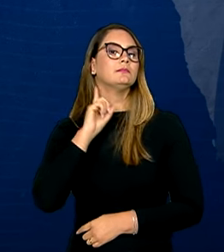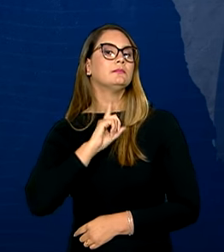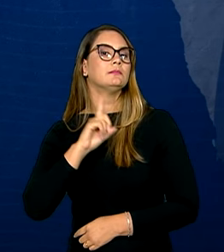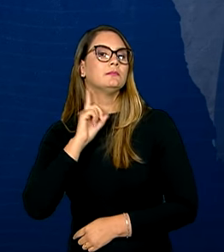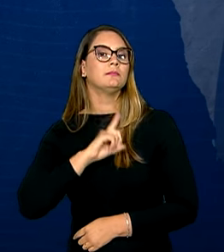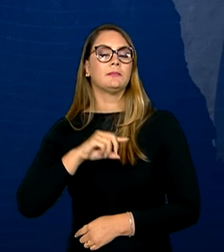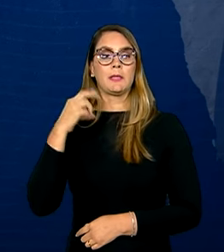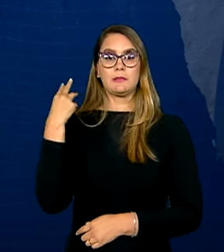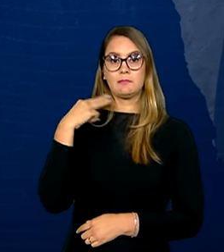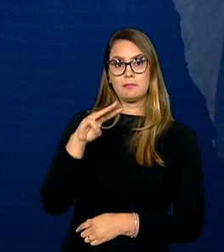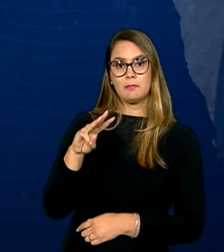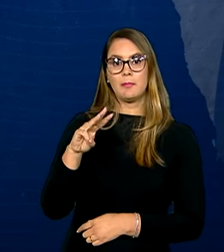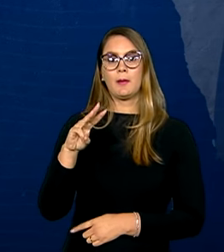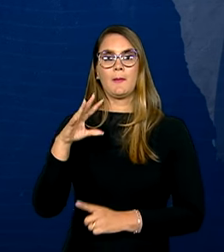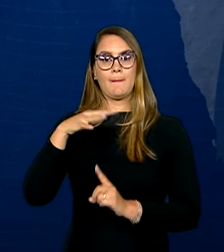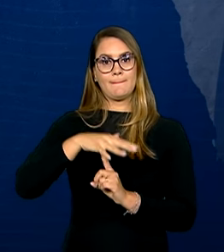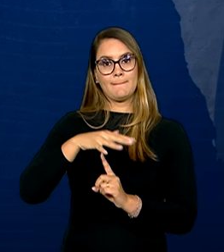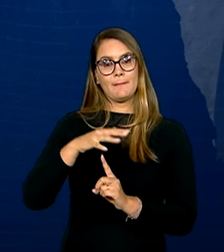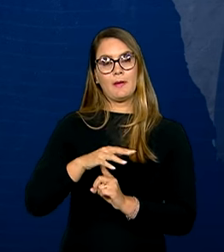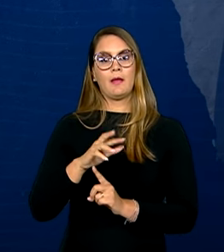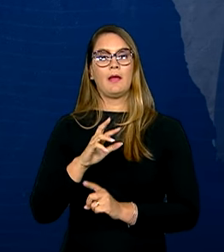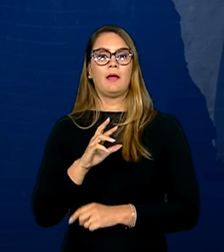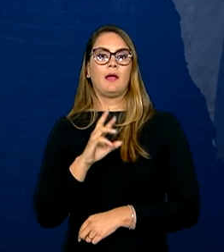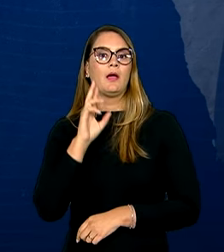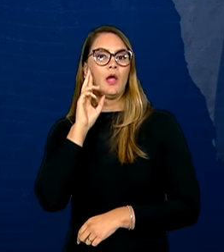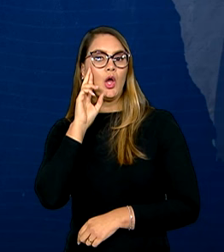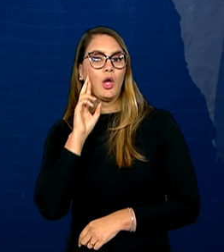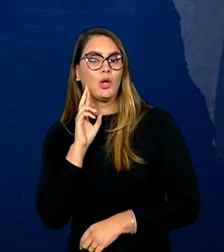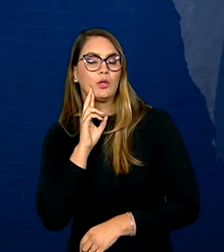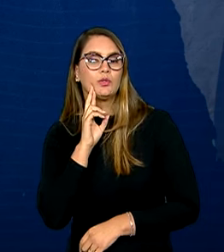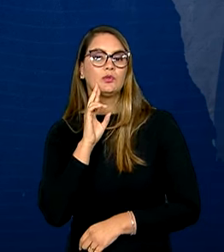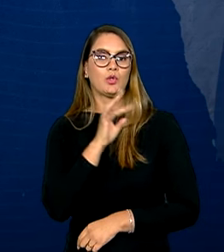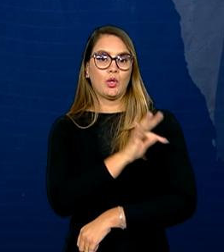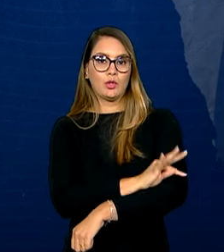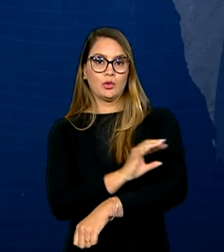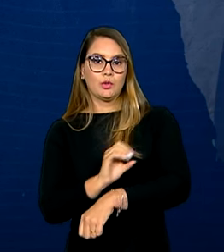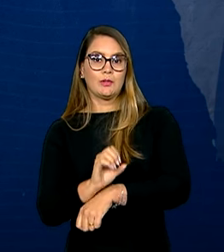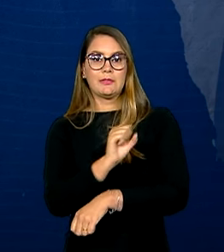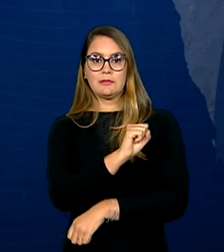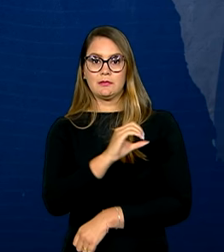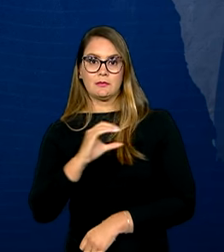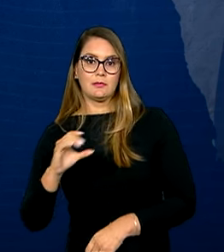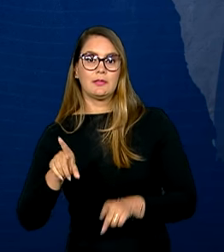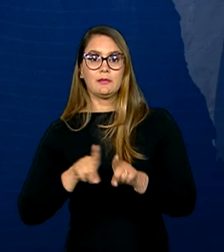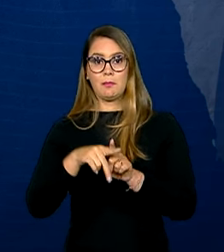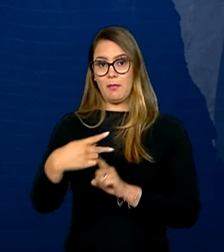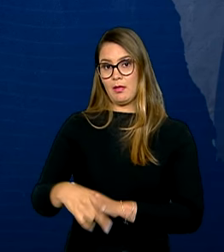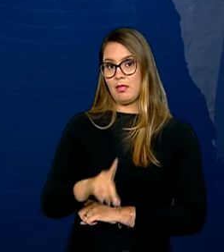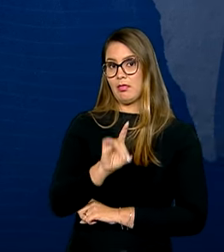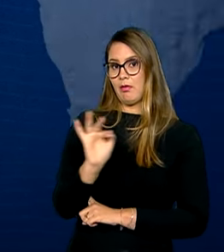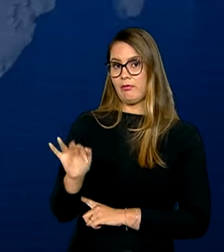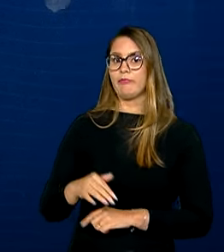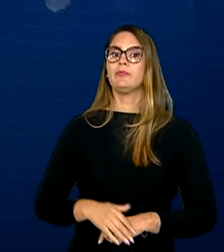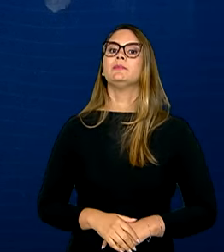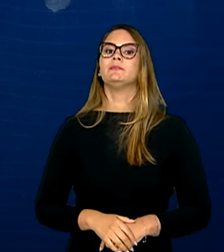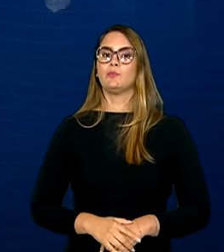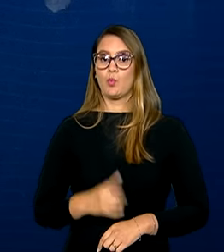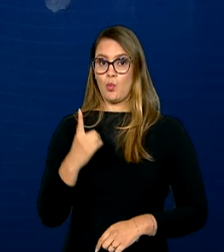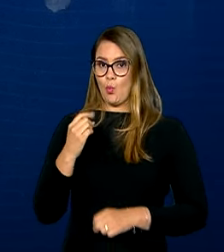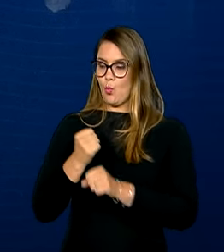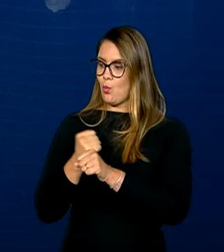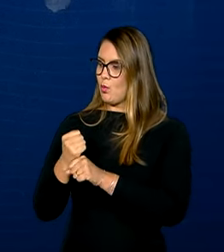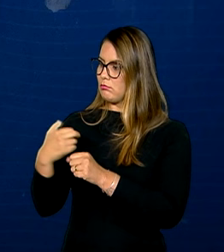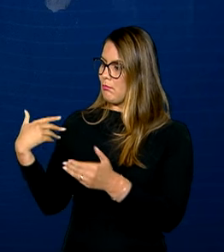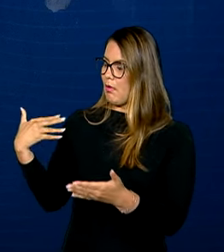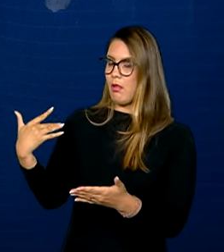Gerais, Maranhão, Paraná, Rondônia, São Paulo, Tocantins, Santa Catarina e Distrito Federal. Neste um ano de